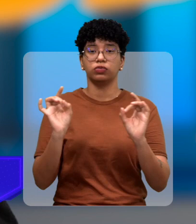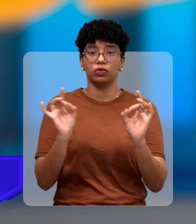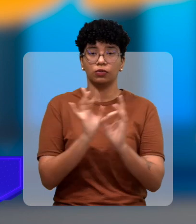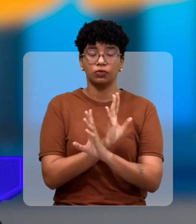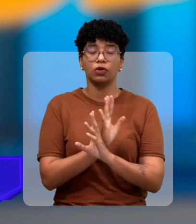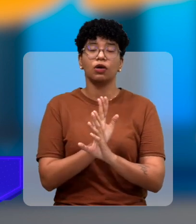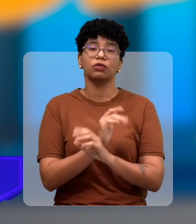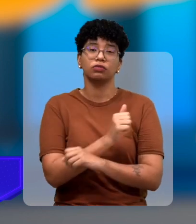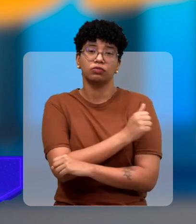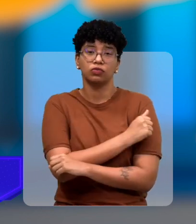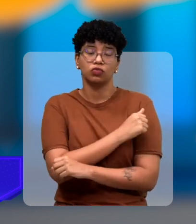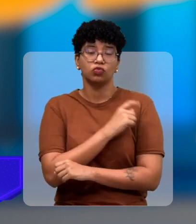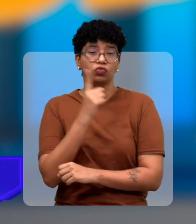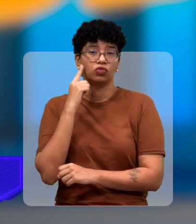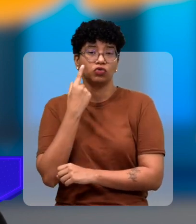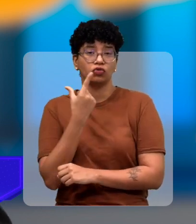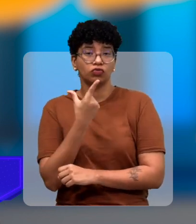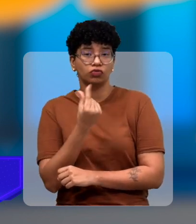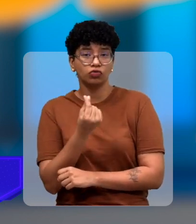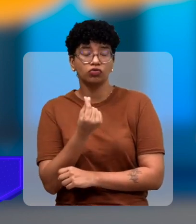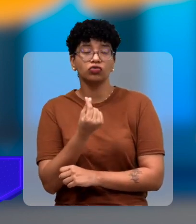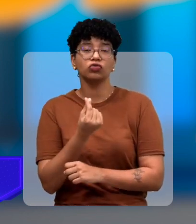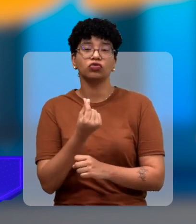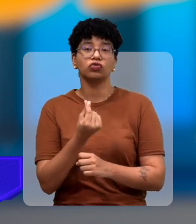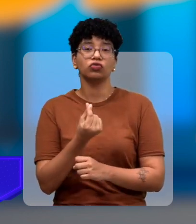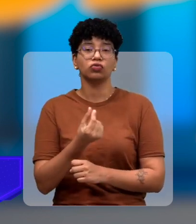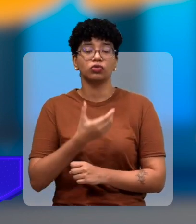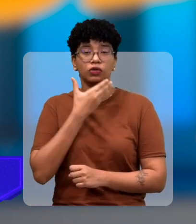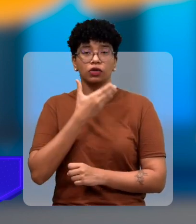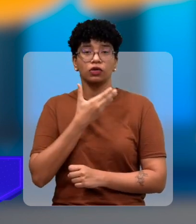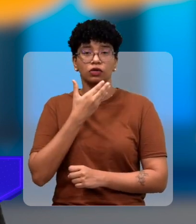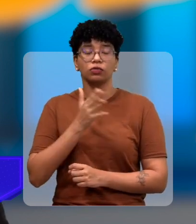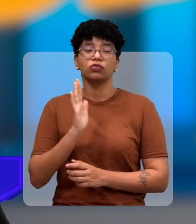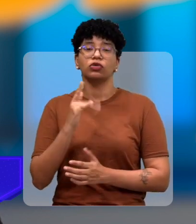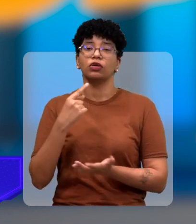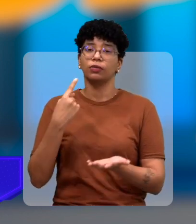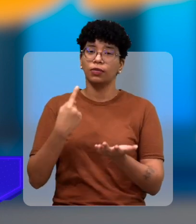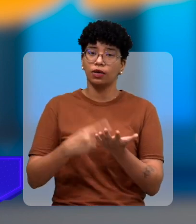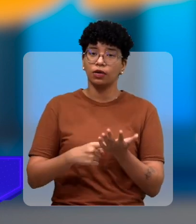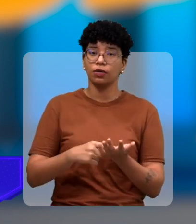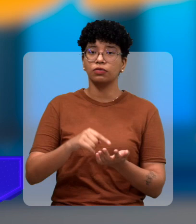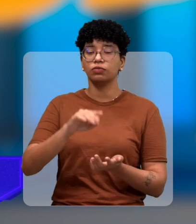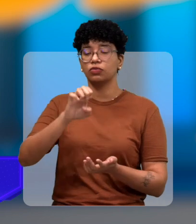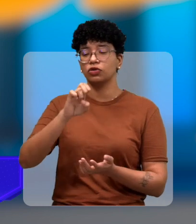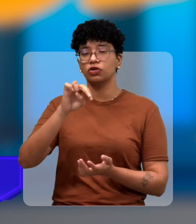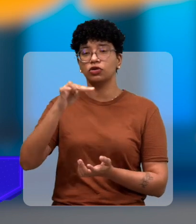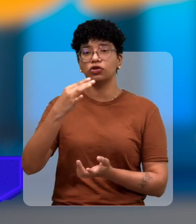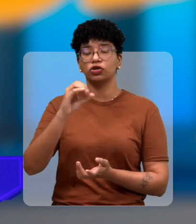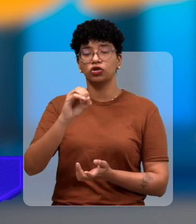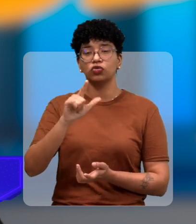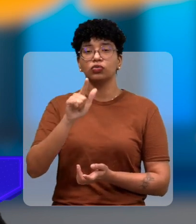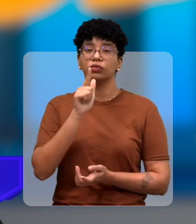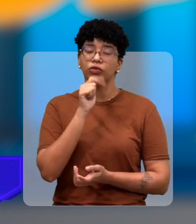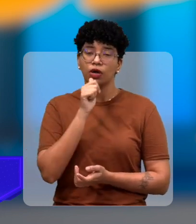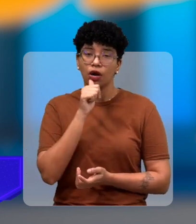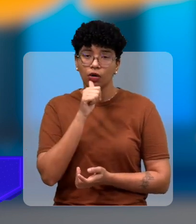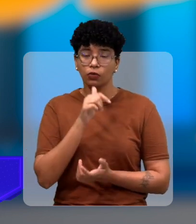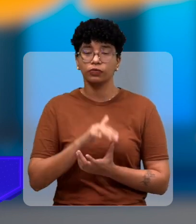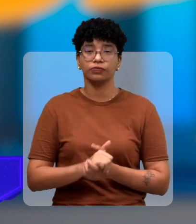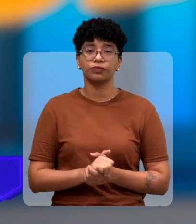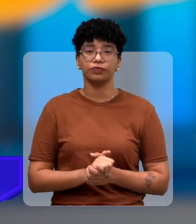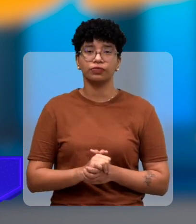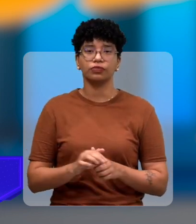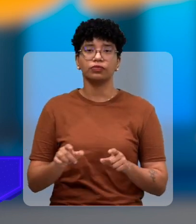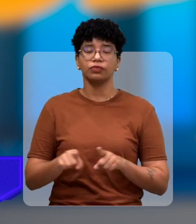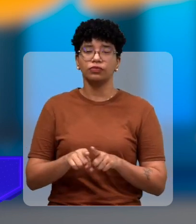encerramento das aulas dia 20 de dezembro vamos levar lá para o Engendágua já está programado isso aí já está programado e levamos e